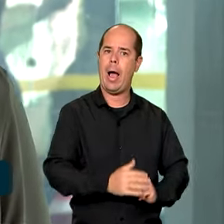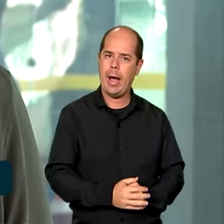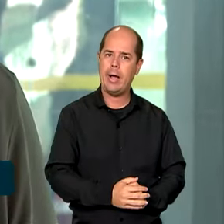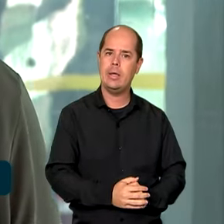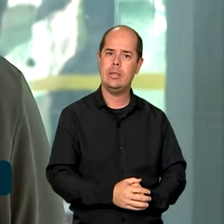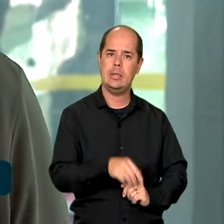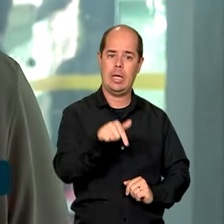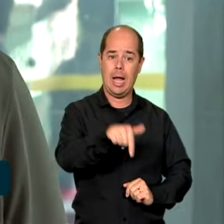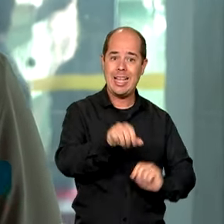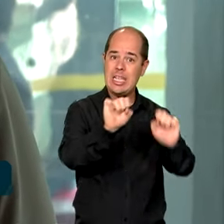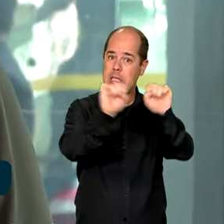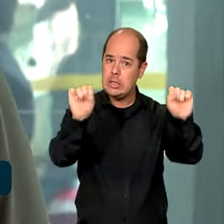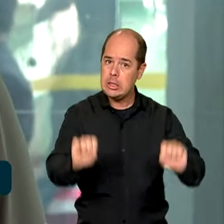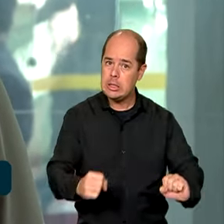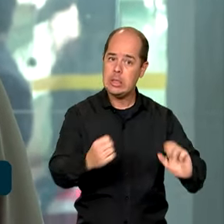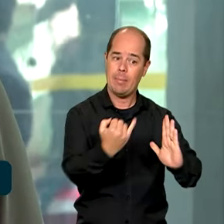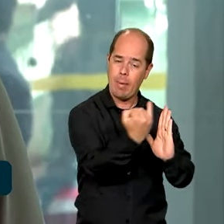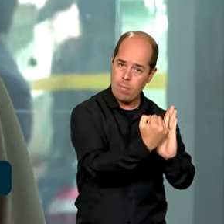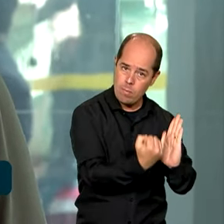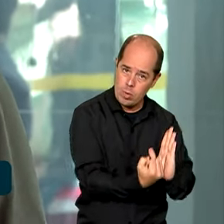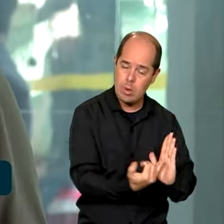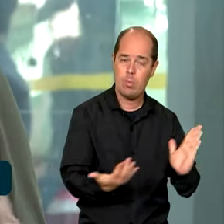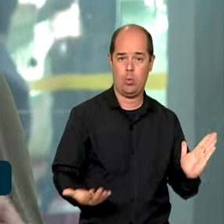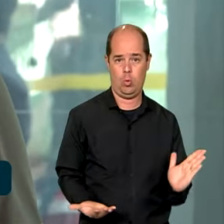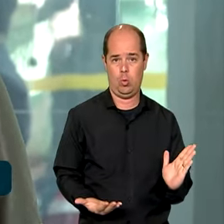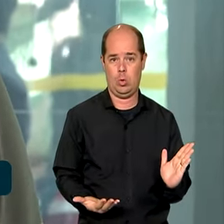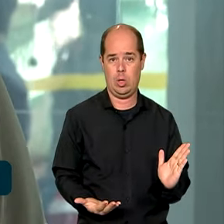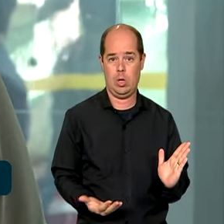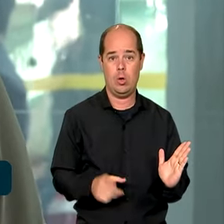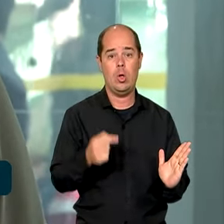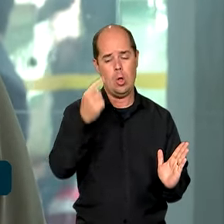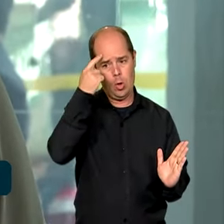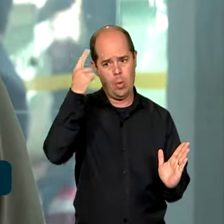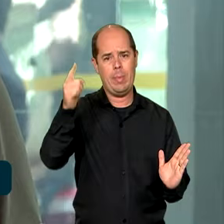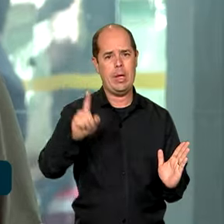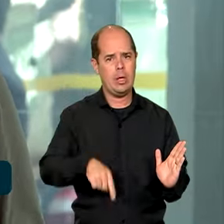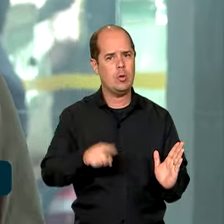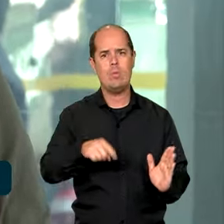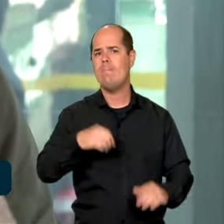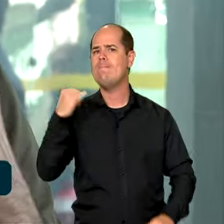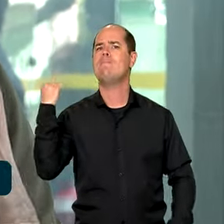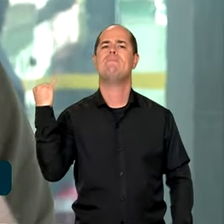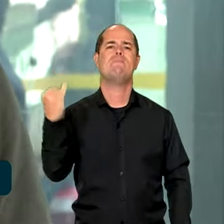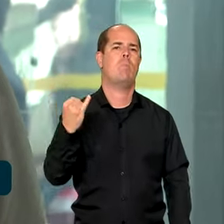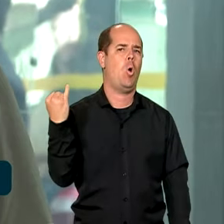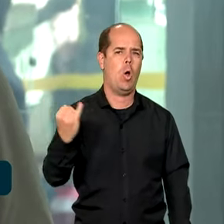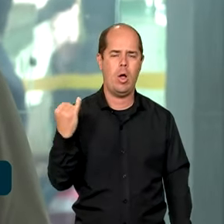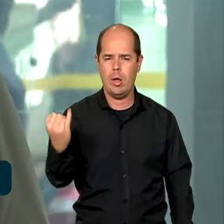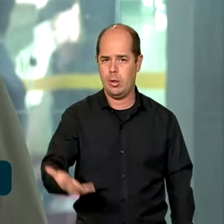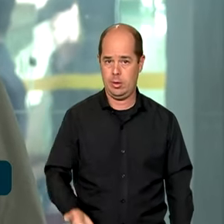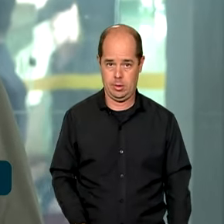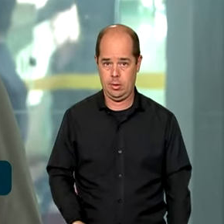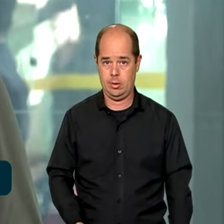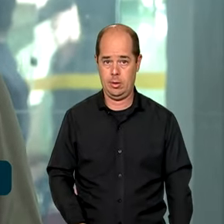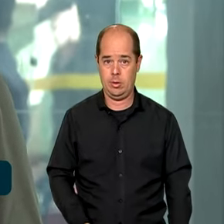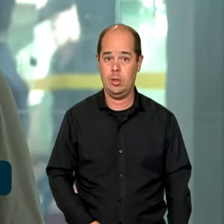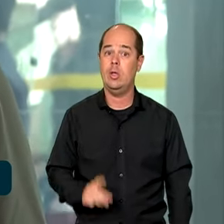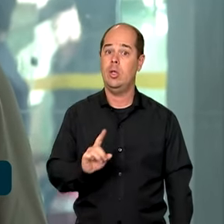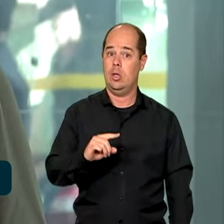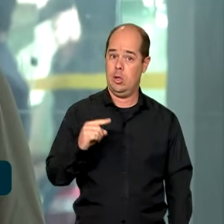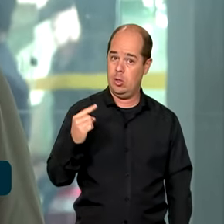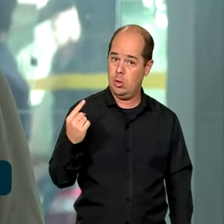tributário atual, eu penso que é inestimável. Então, nós vamos figurar entre